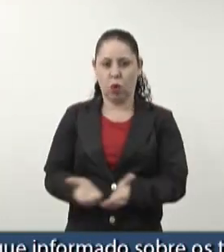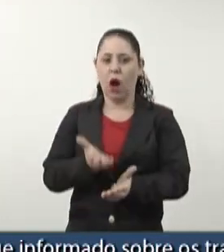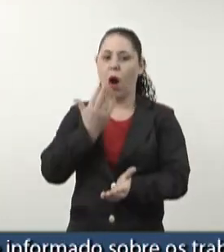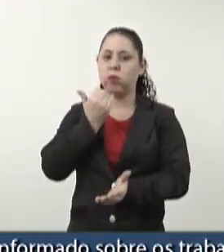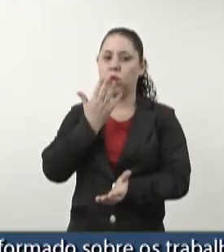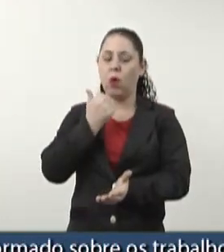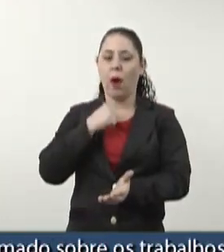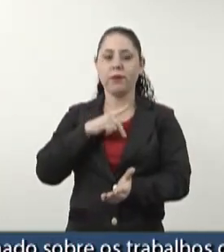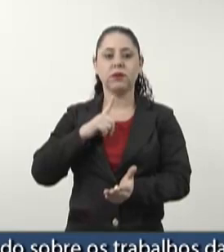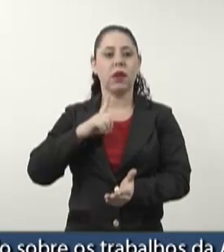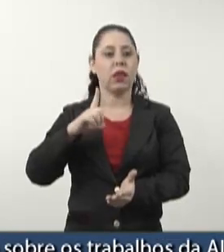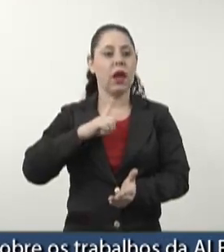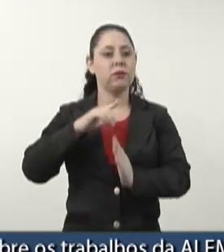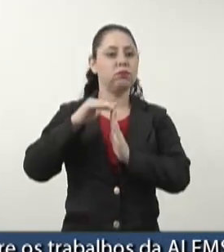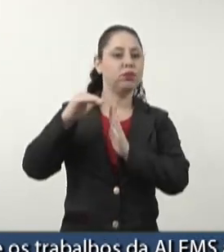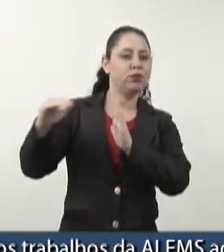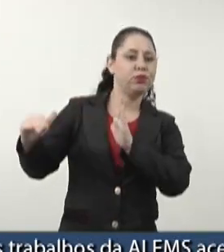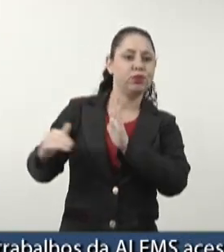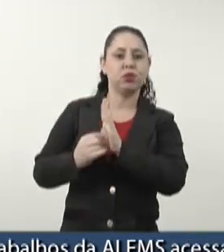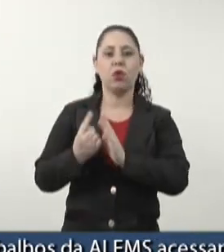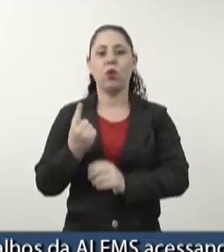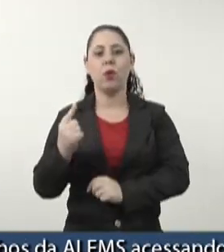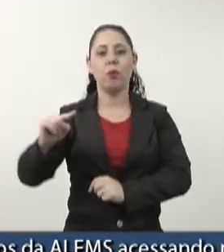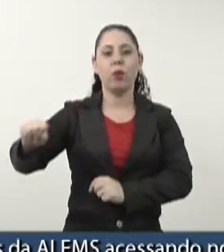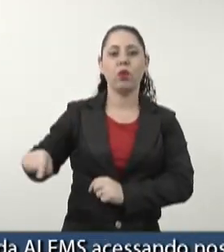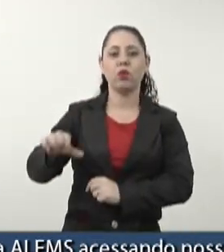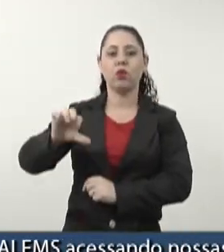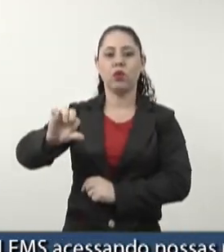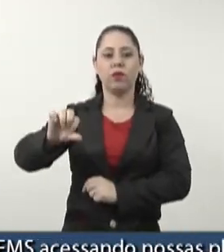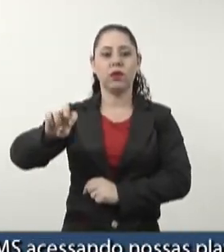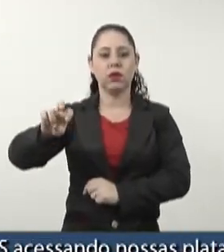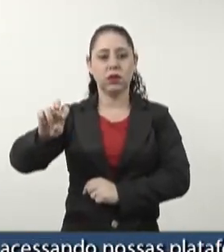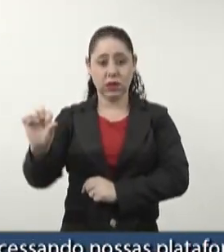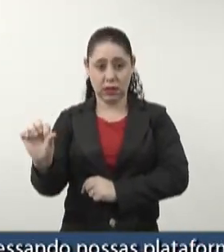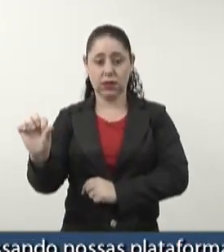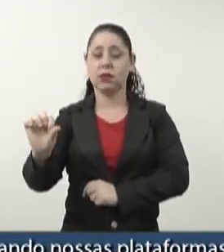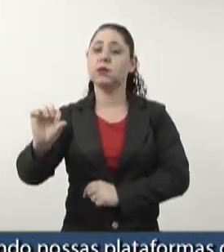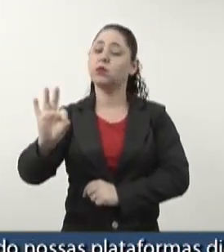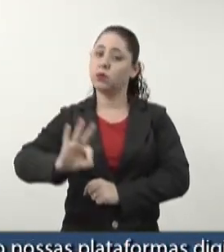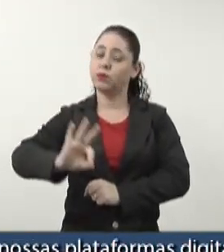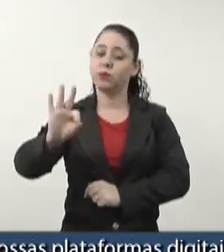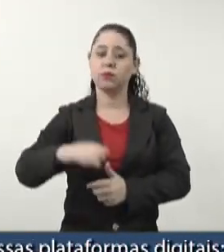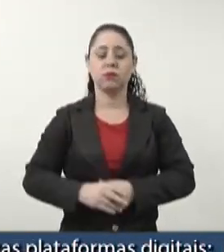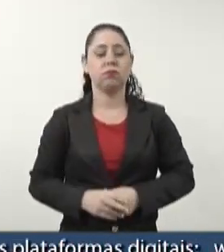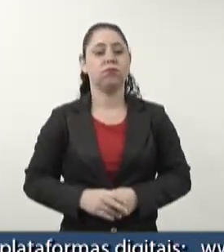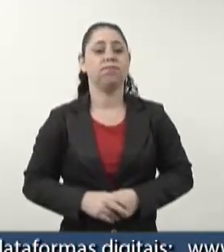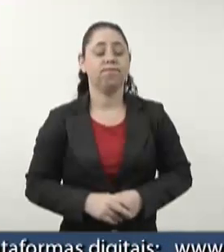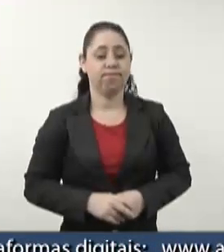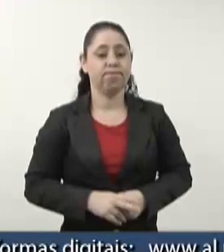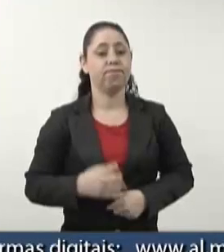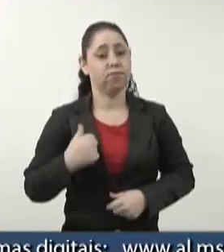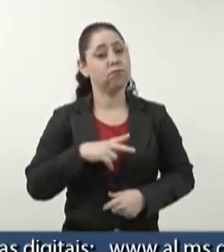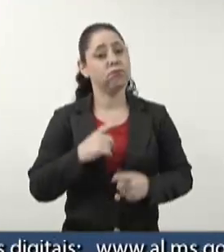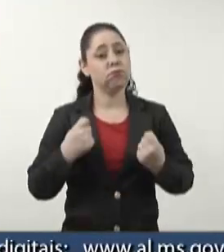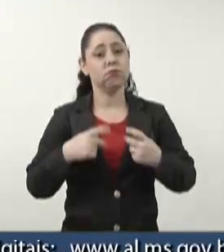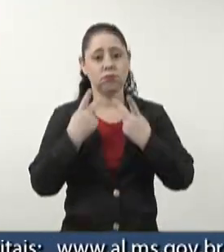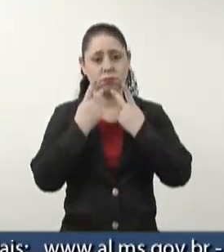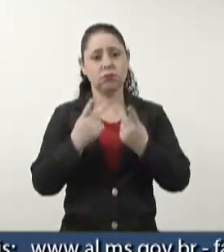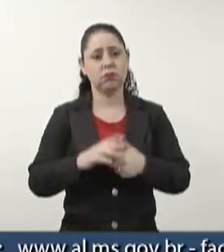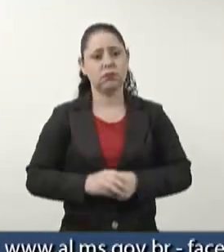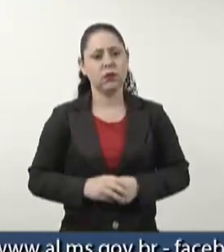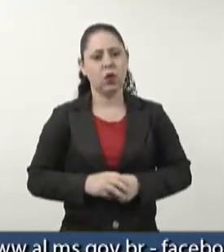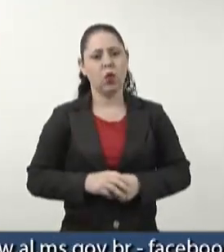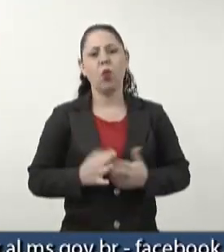registra queda de 1,96%. Então, gente precisa falar que